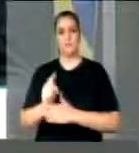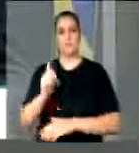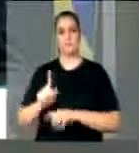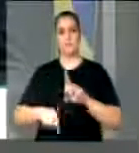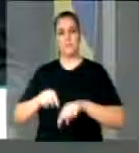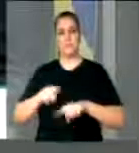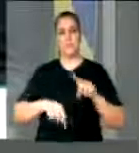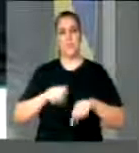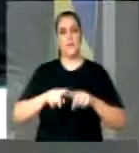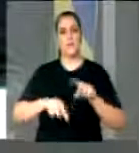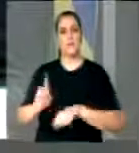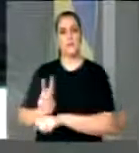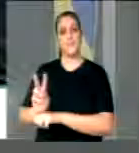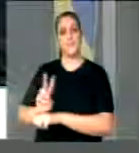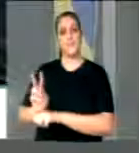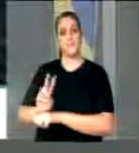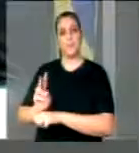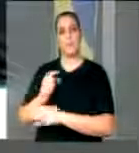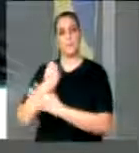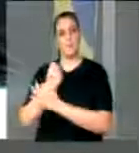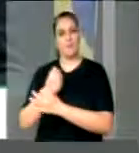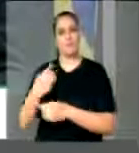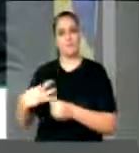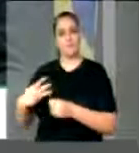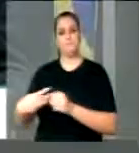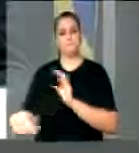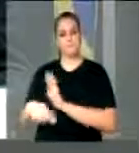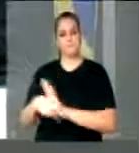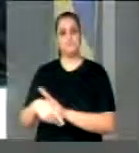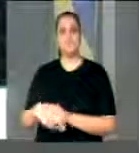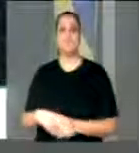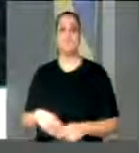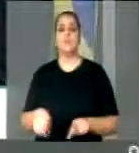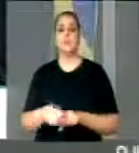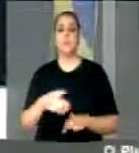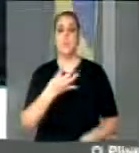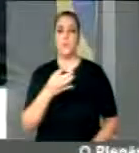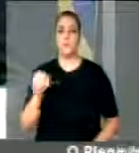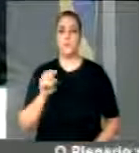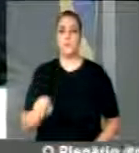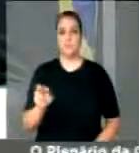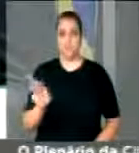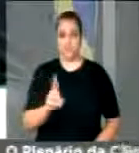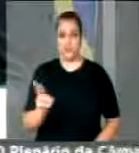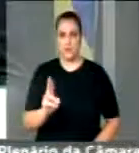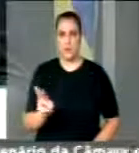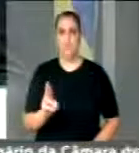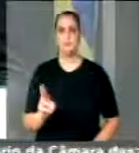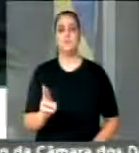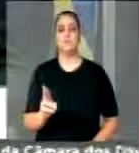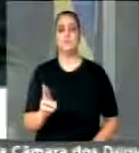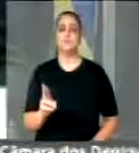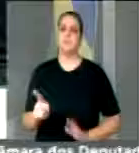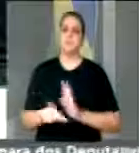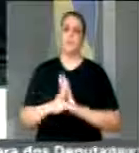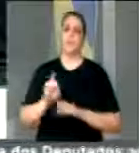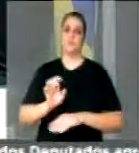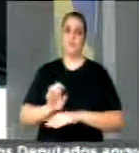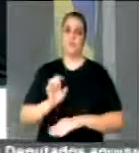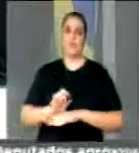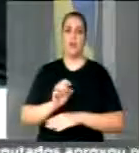prestigiou no dia 2, na minha cidade de Itapecuru, a entrega de 13